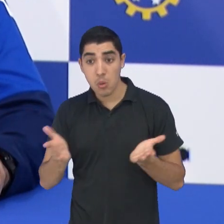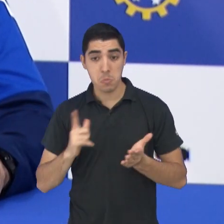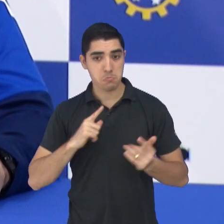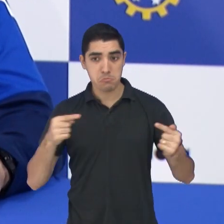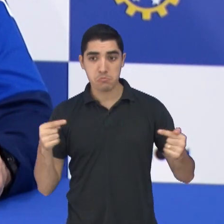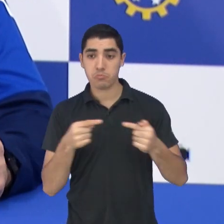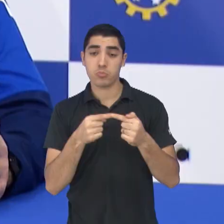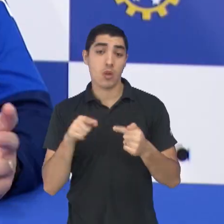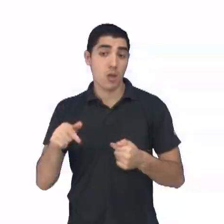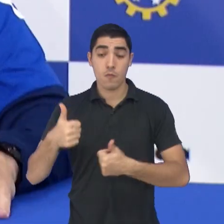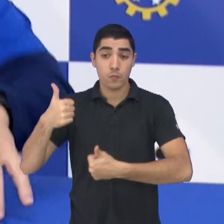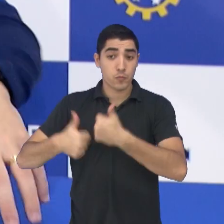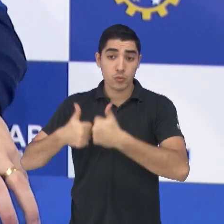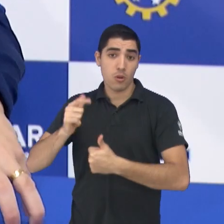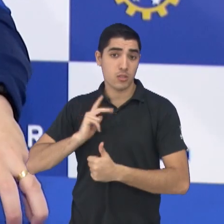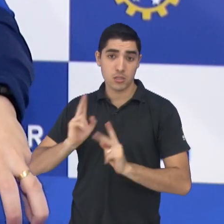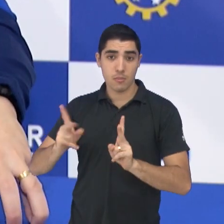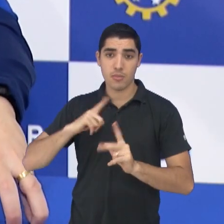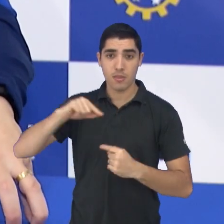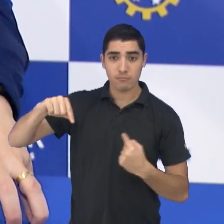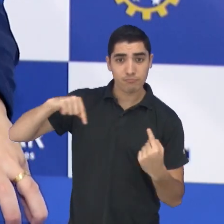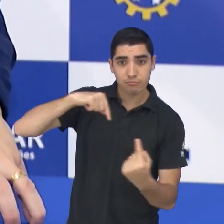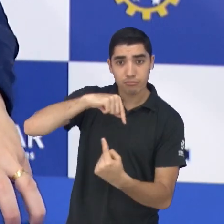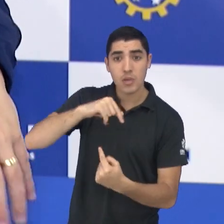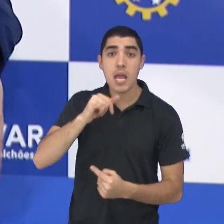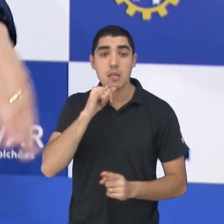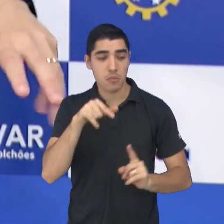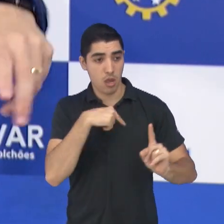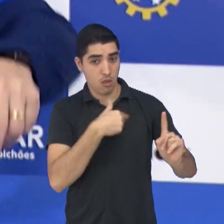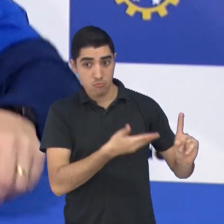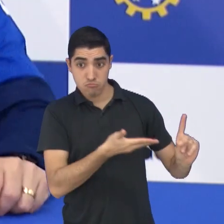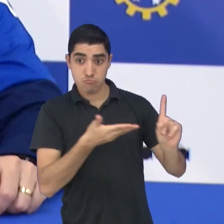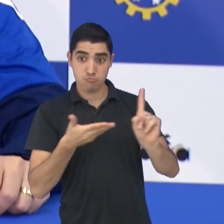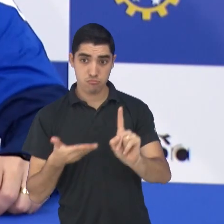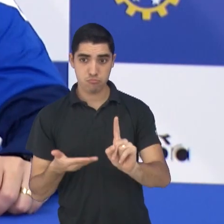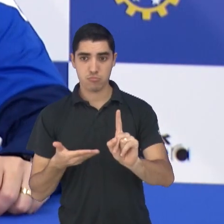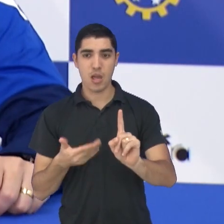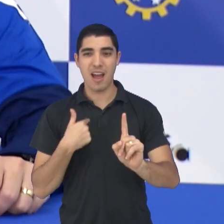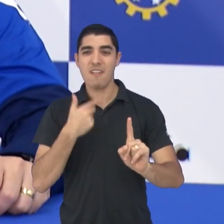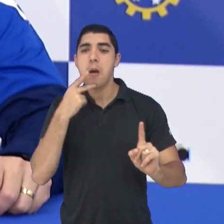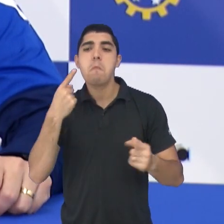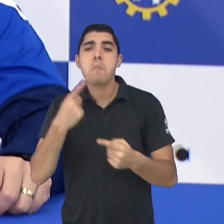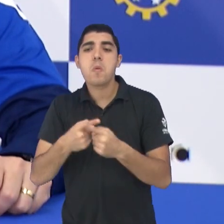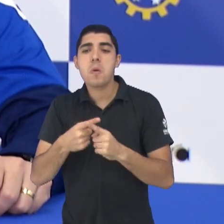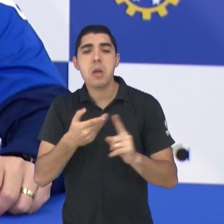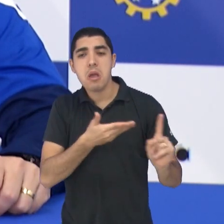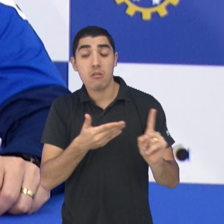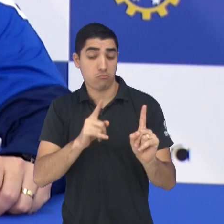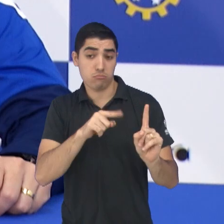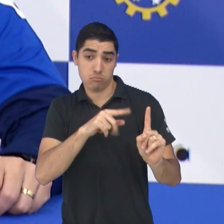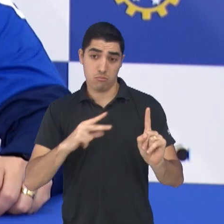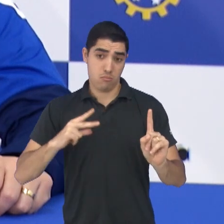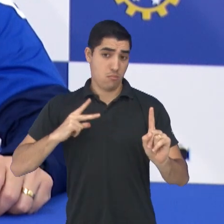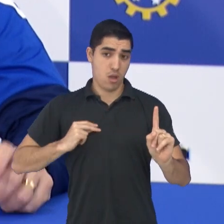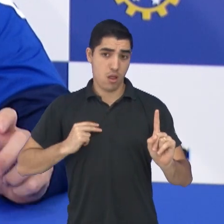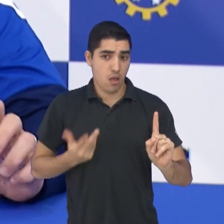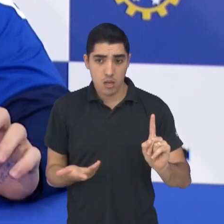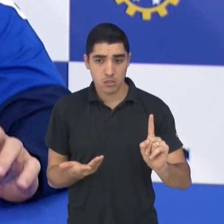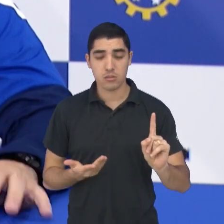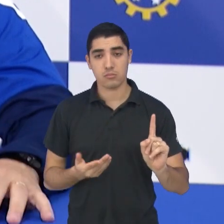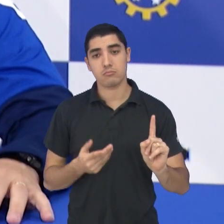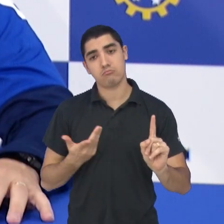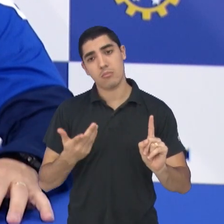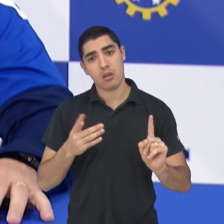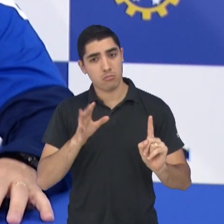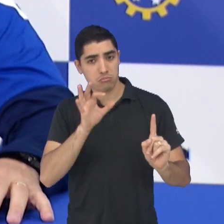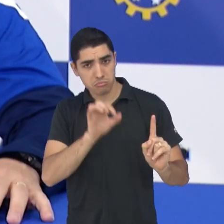O futebol tem ciclos. Quando você coloca o atleta, você não fala, ó, por que você está colocando o atleta? Por mérito, né? Enfim, eu acho que